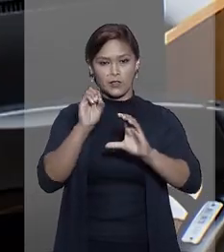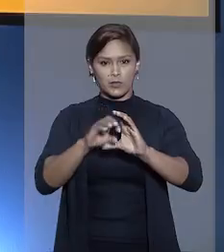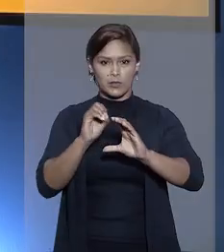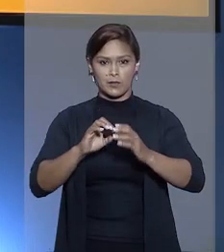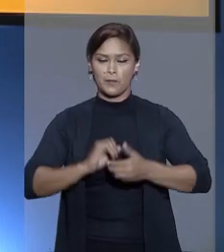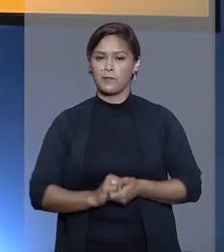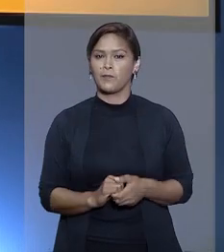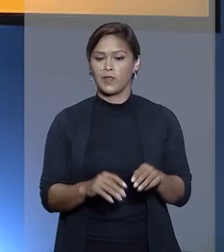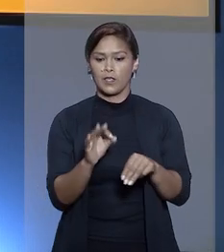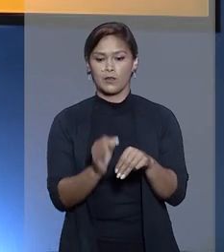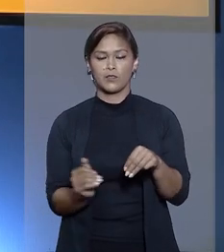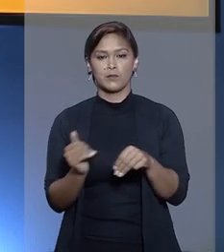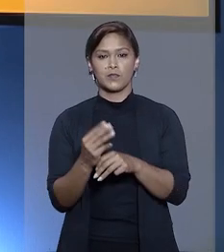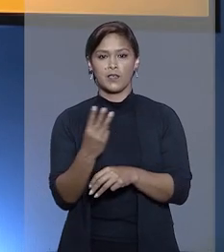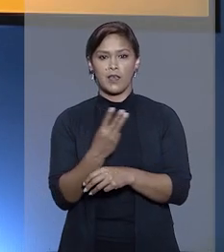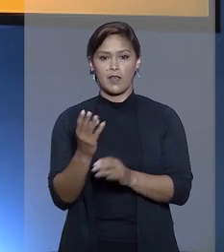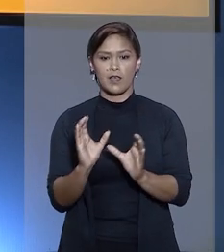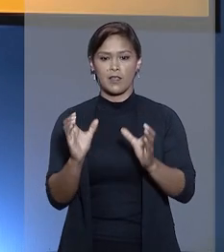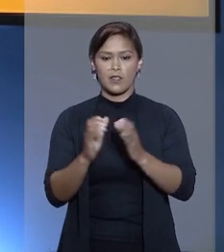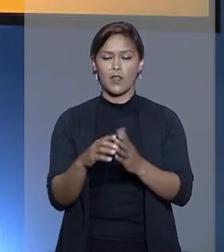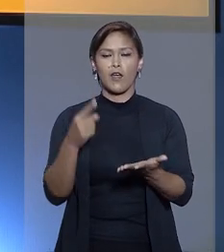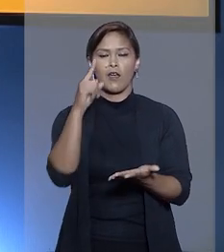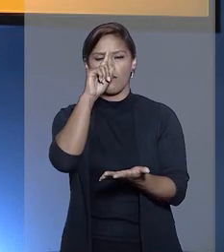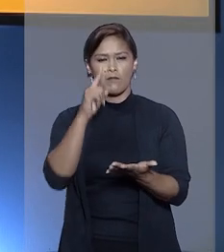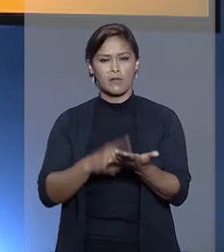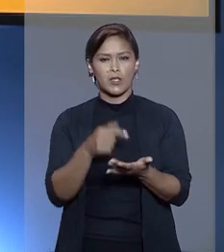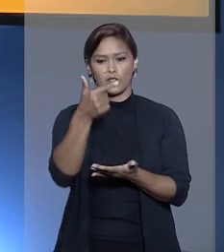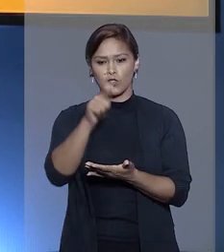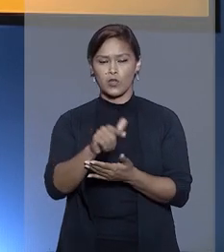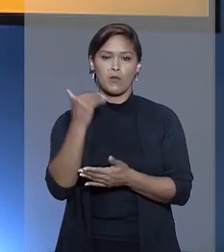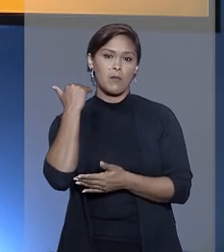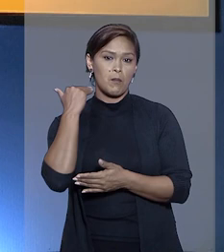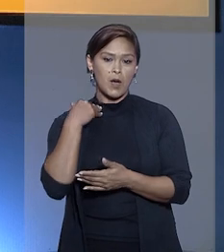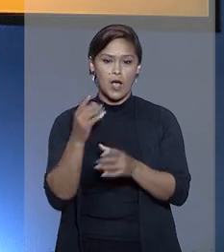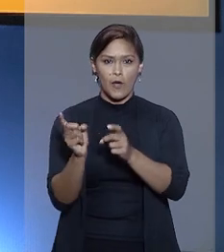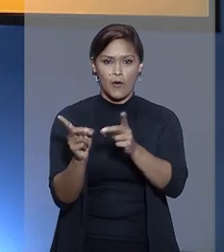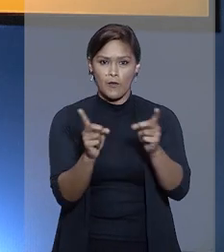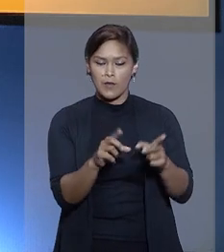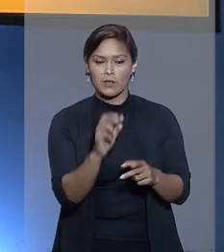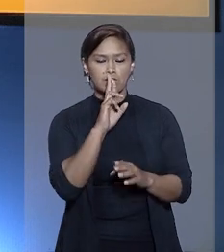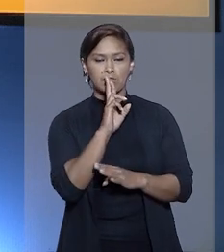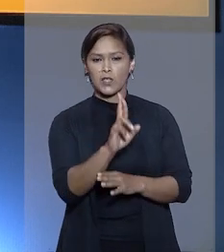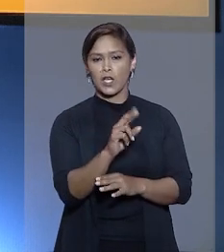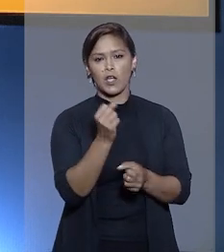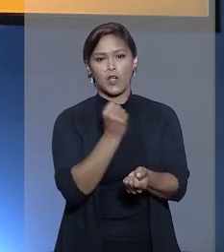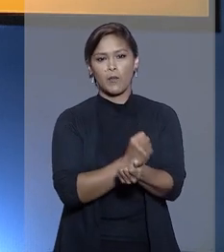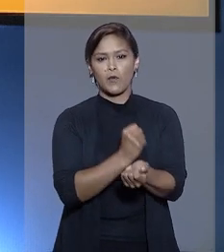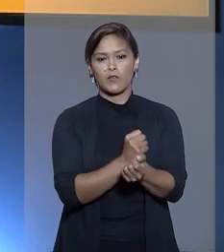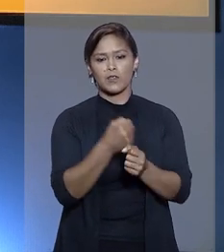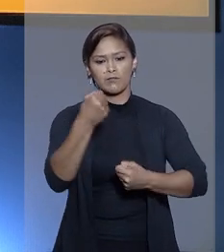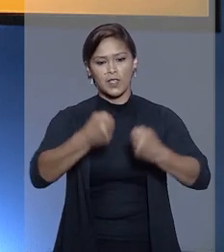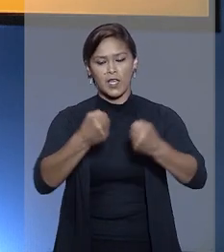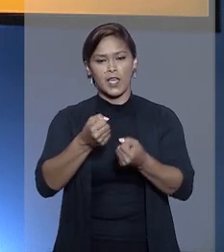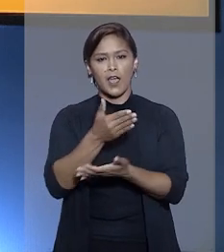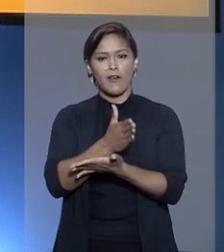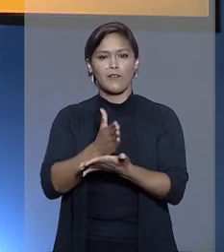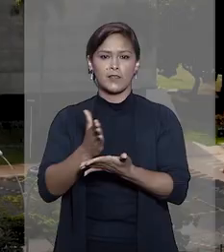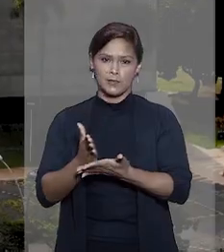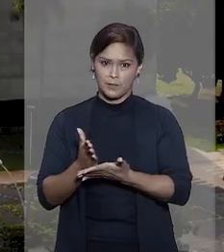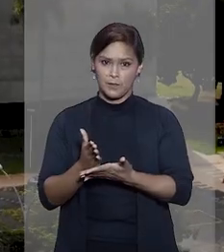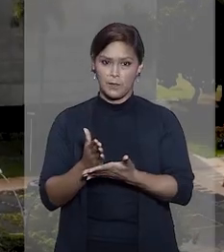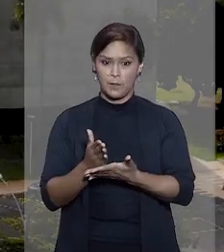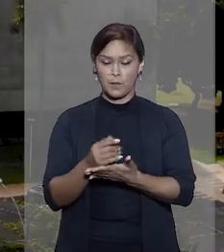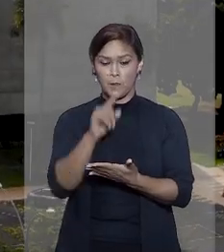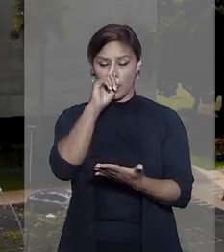Globo. Os ministros da terceira turma reafirmaram que banco de varejo não responde por vício em carro financiado.